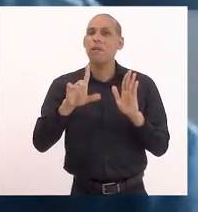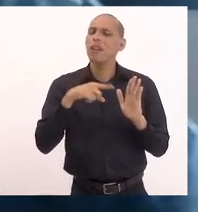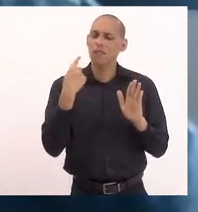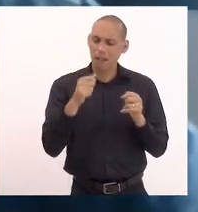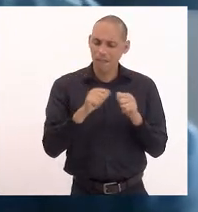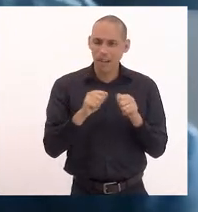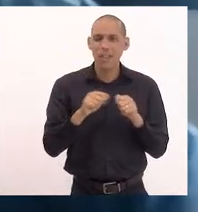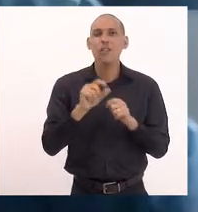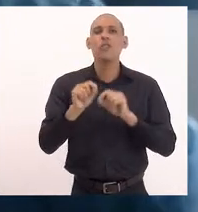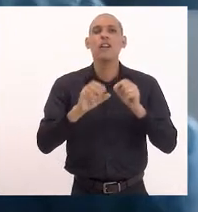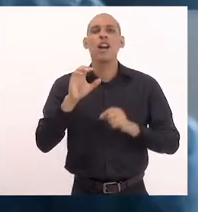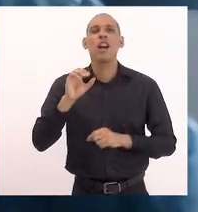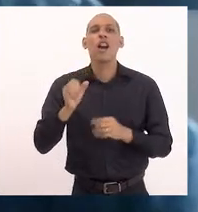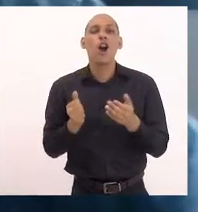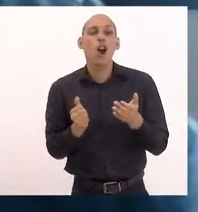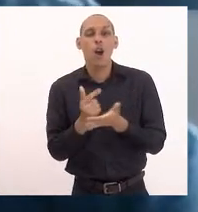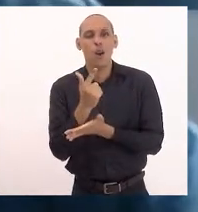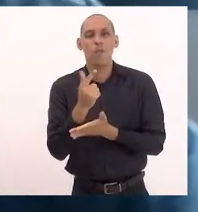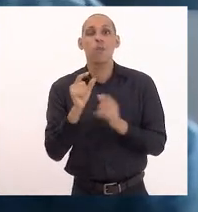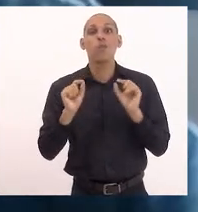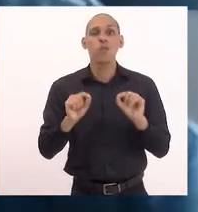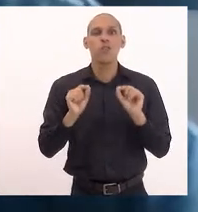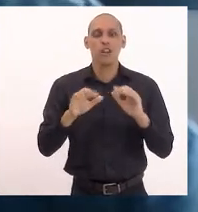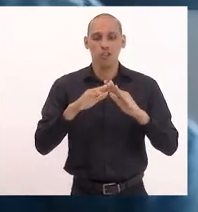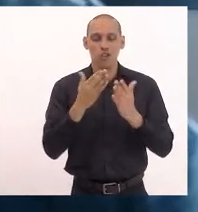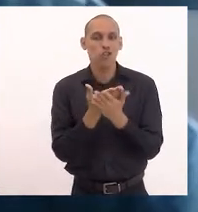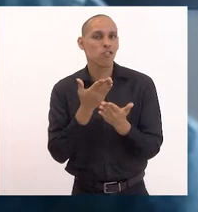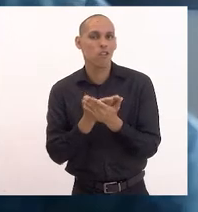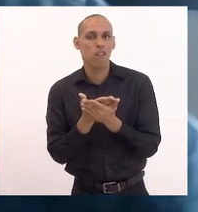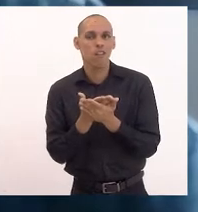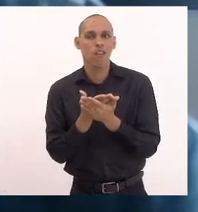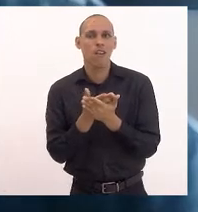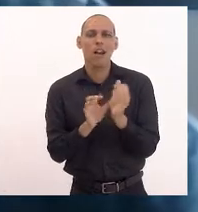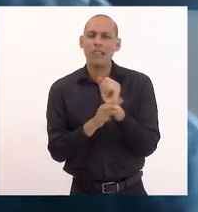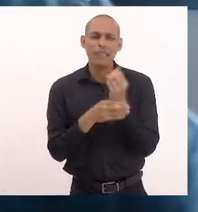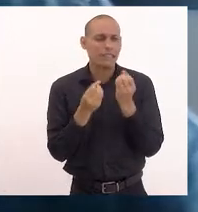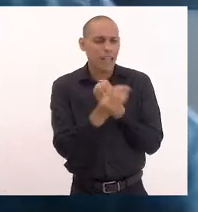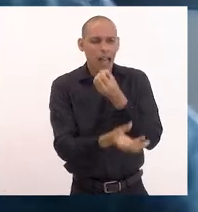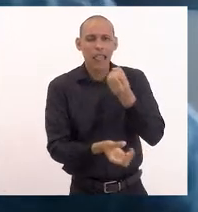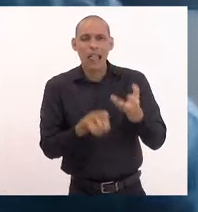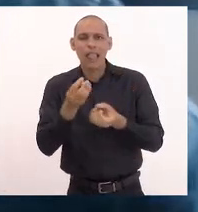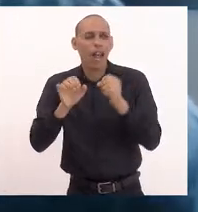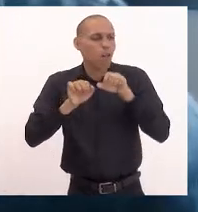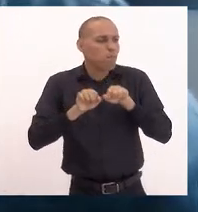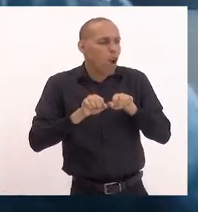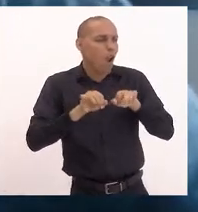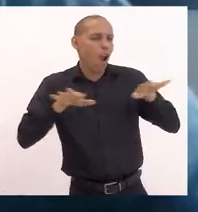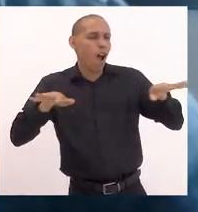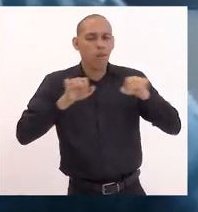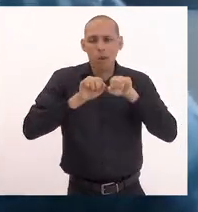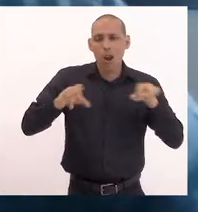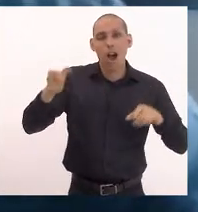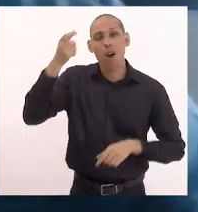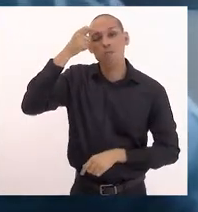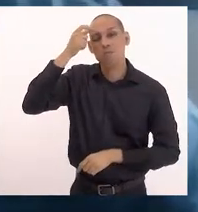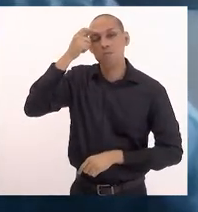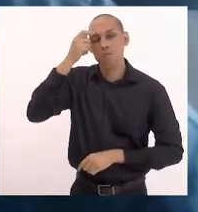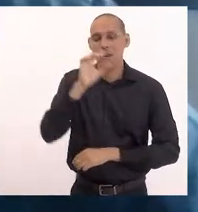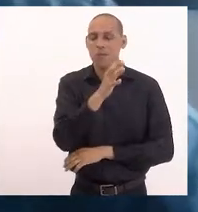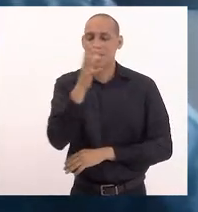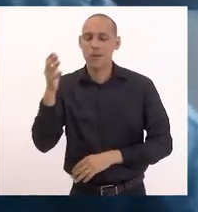Vamos fazer o cumpra-se para garantir que as nossas escolas sejam polo irradiador de consciência ecológica.